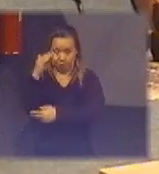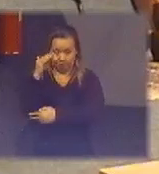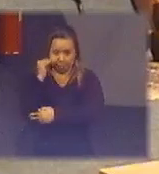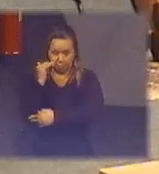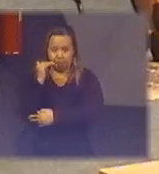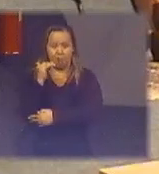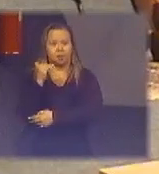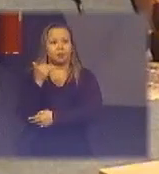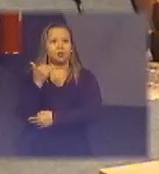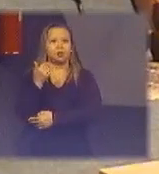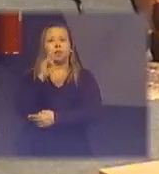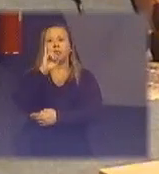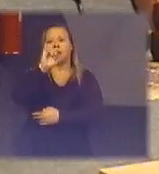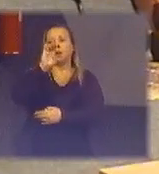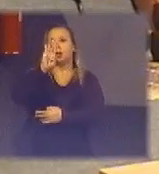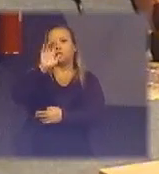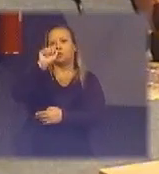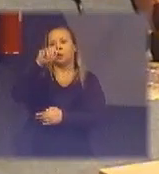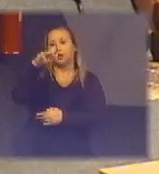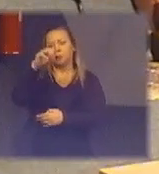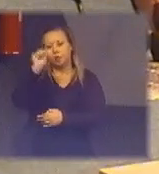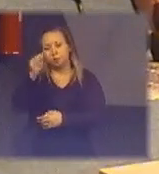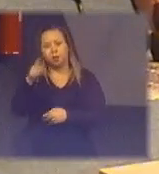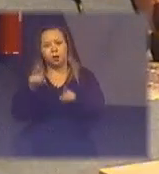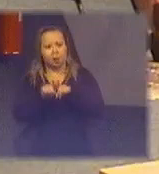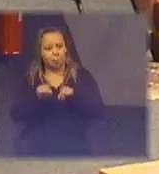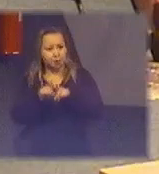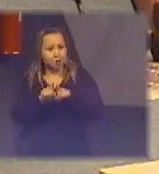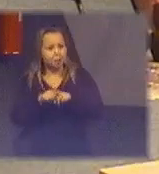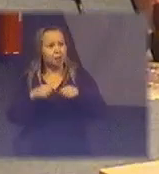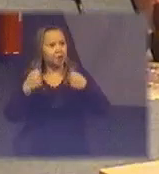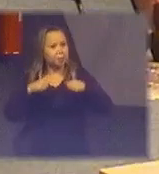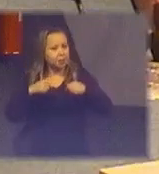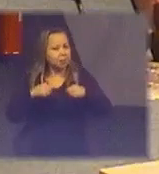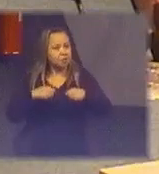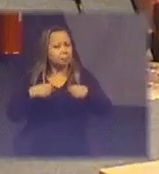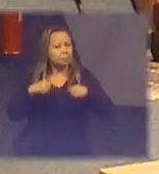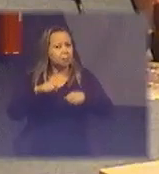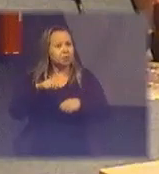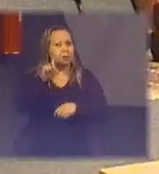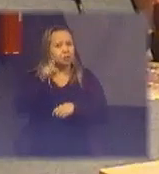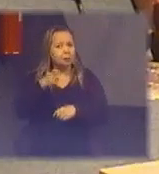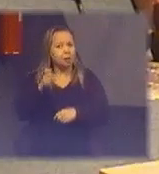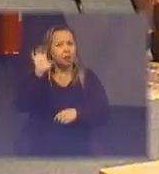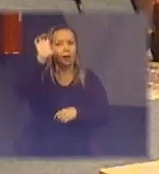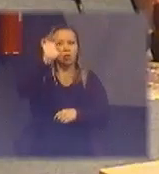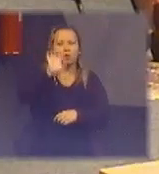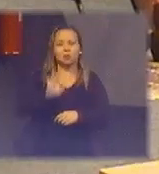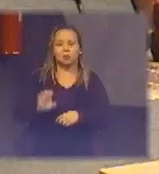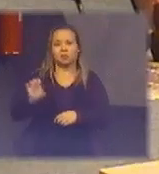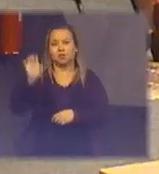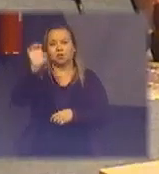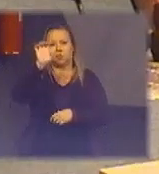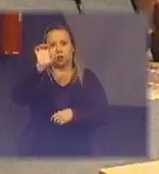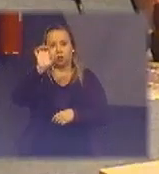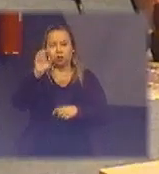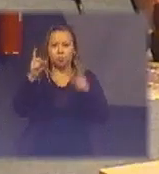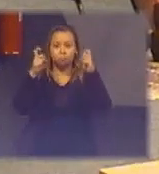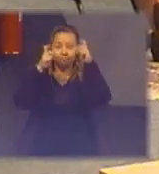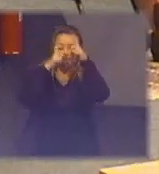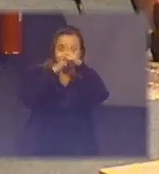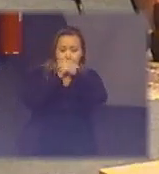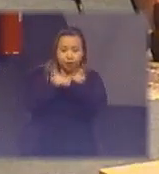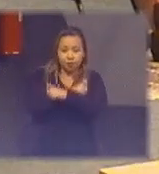em âmbito federal isso aí vai ter que ser agência estadual por agência estadual é o que dificulta um pouquinho